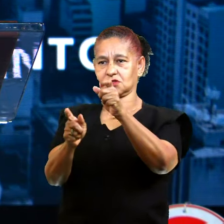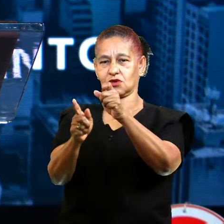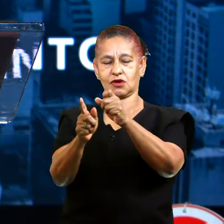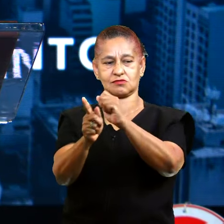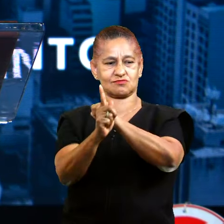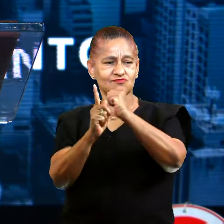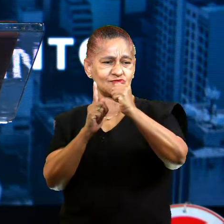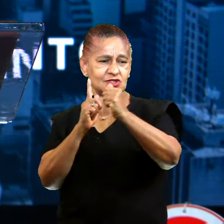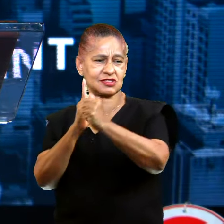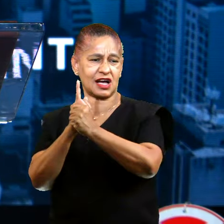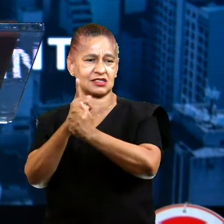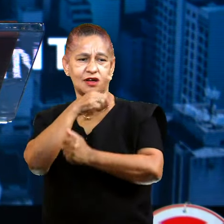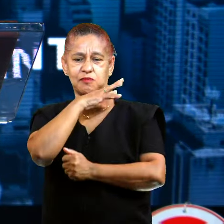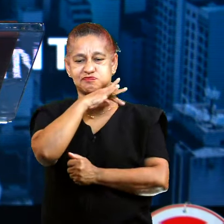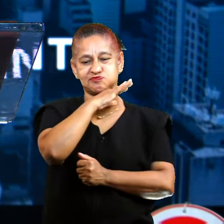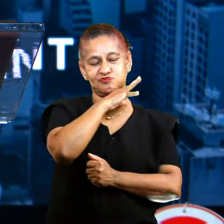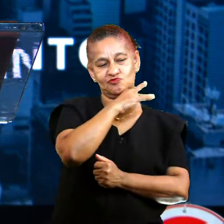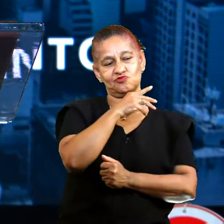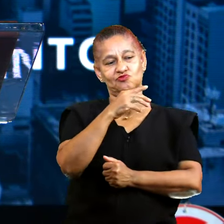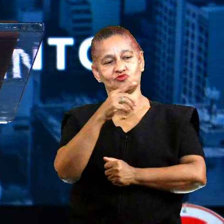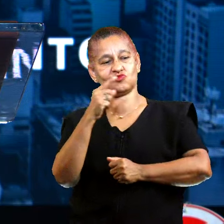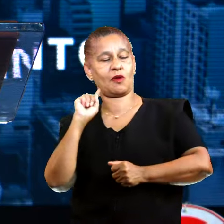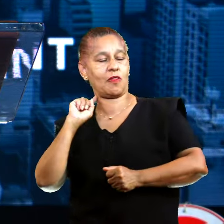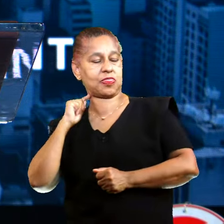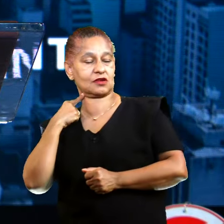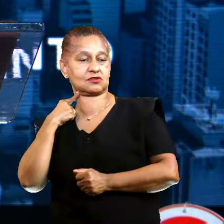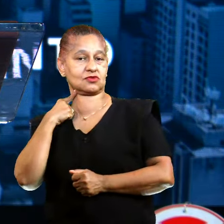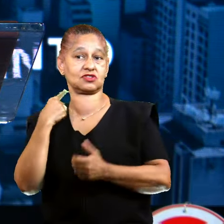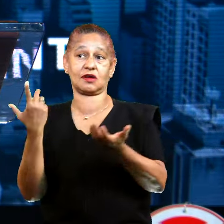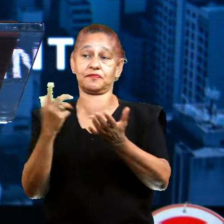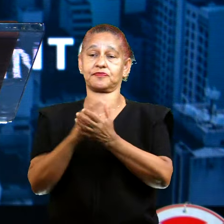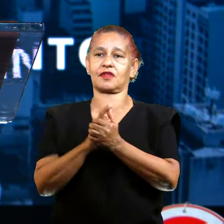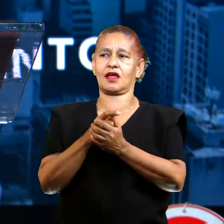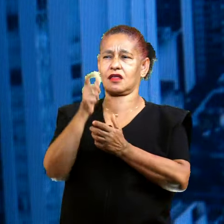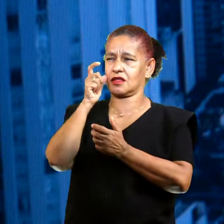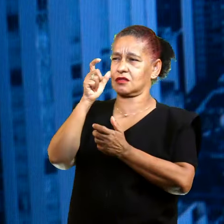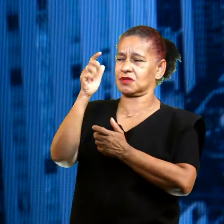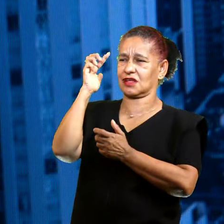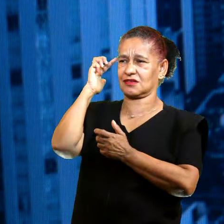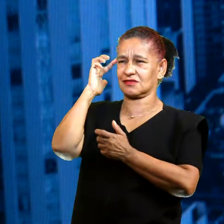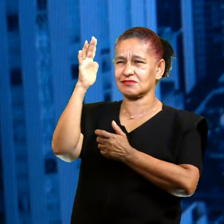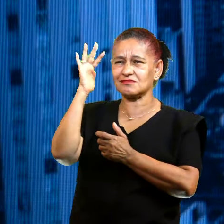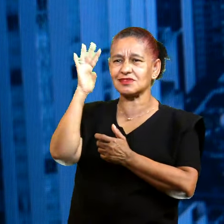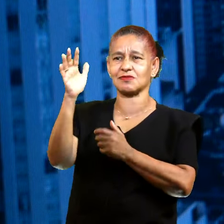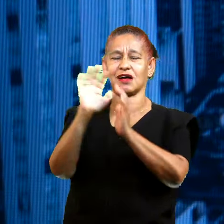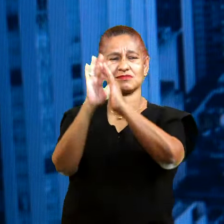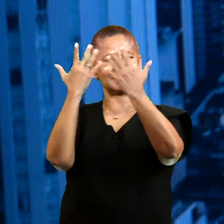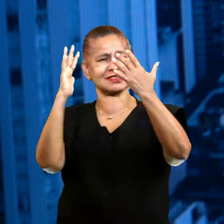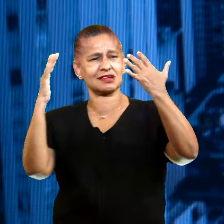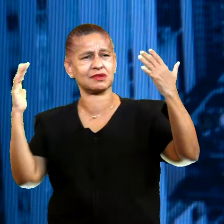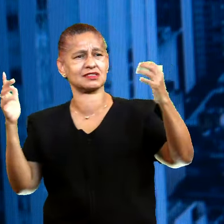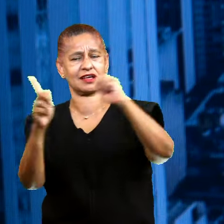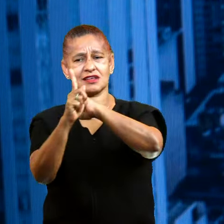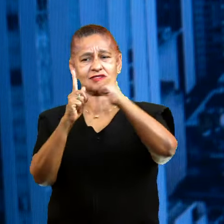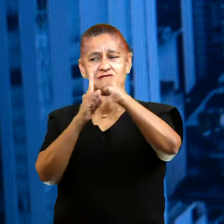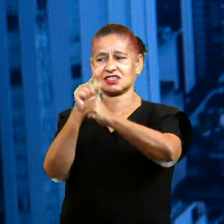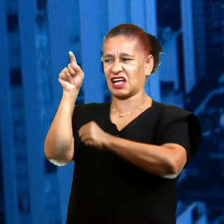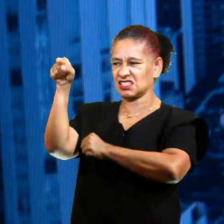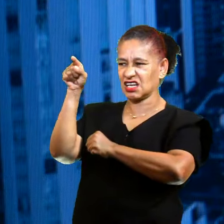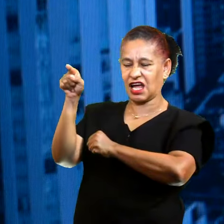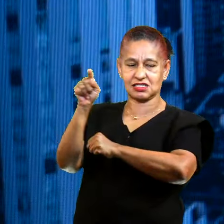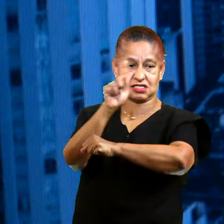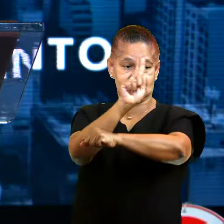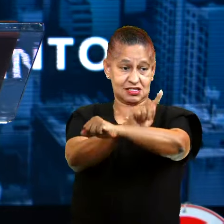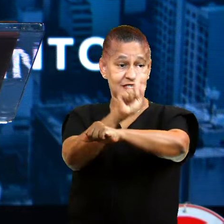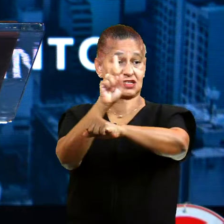E eu fico imaginando, gente, era para ter uma celebração e aquela sociedade tinha que dizer, Jesus, fica por aqui.